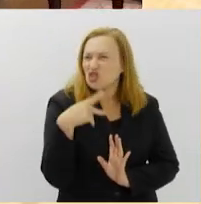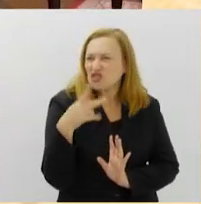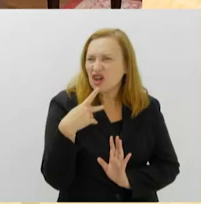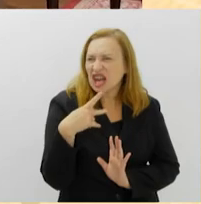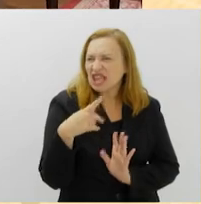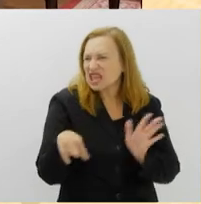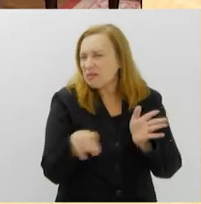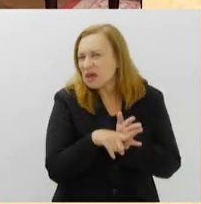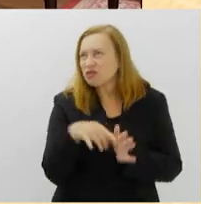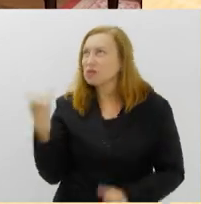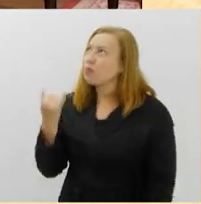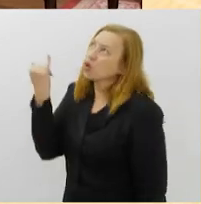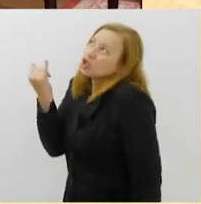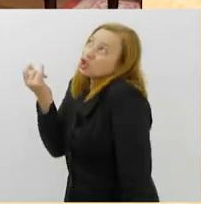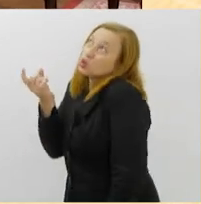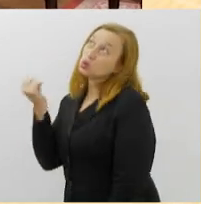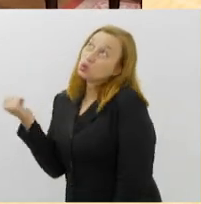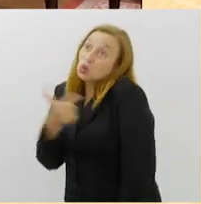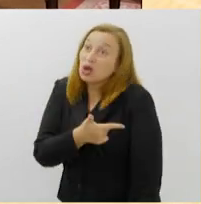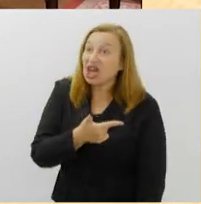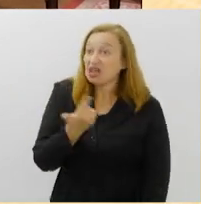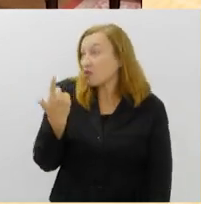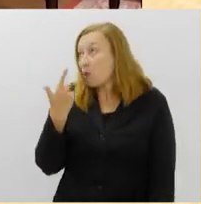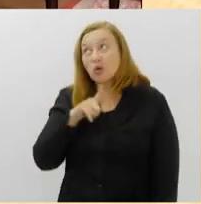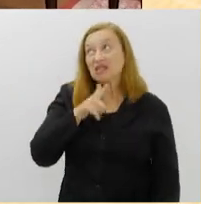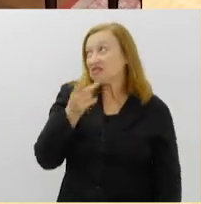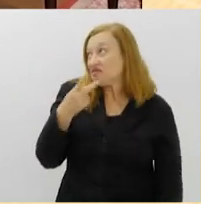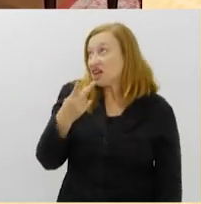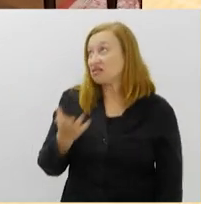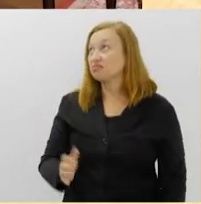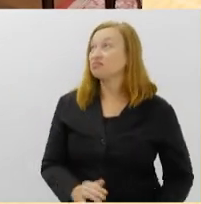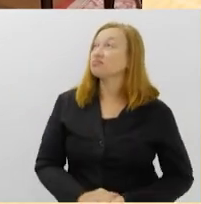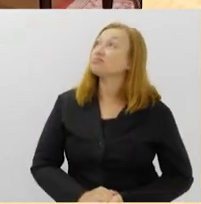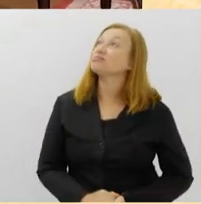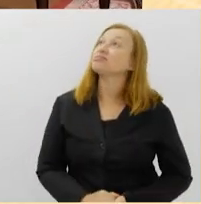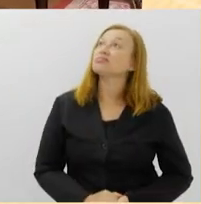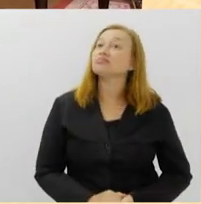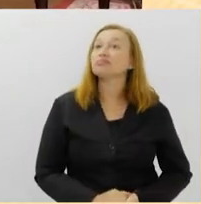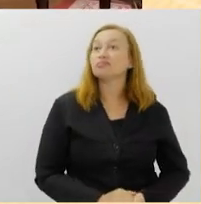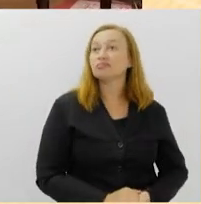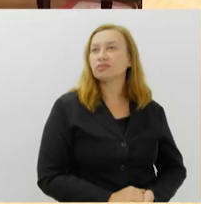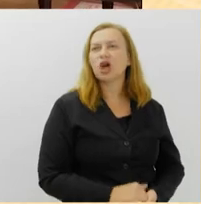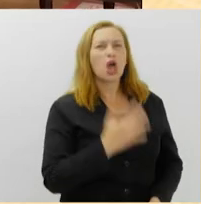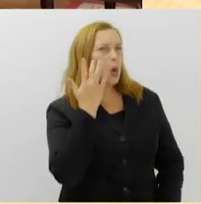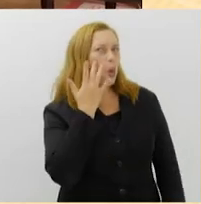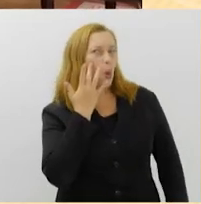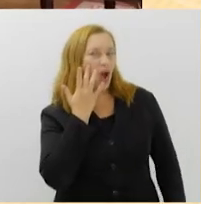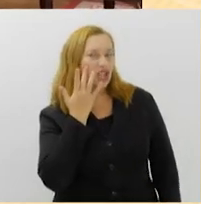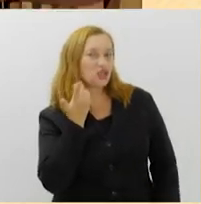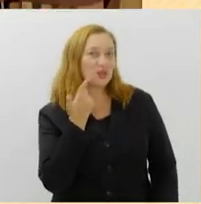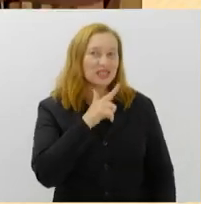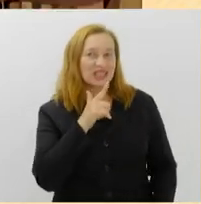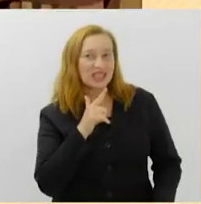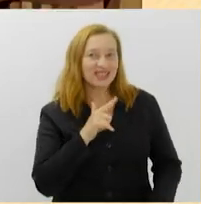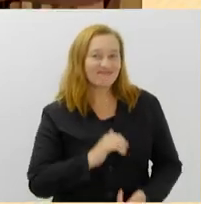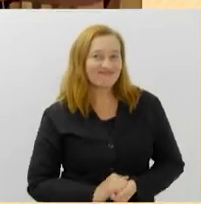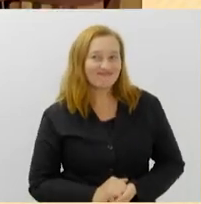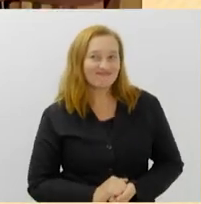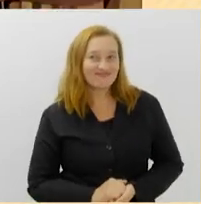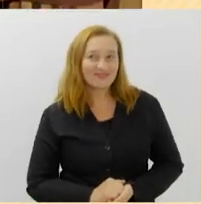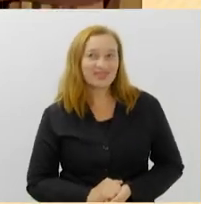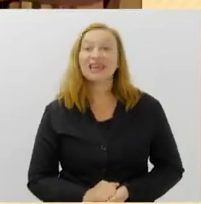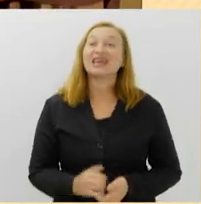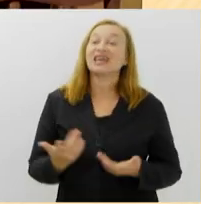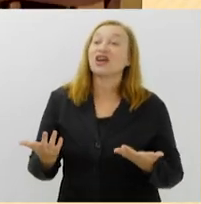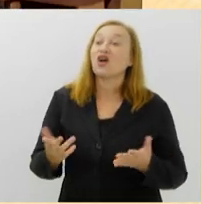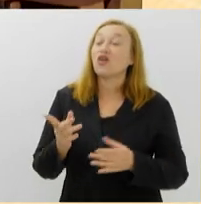menos importante do que aquilo que elas não conseguem dizer. Acho que ganhei mais um pontinho. No espetáculo,